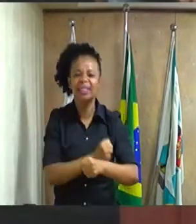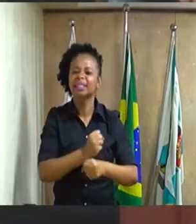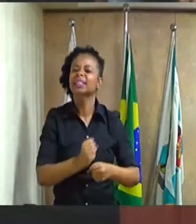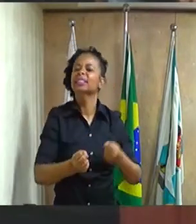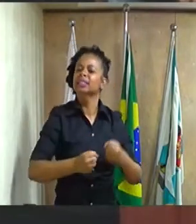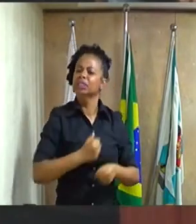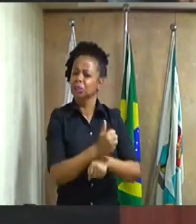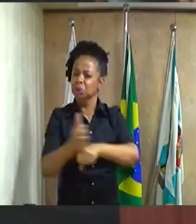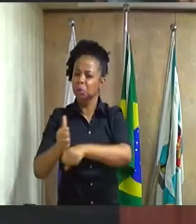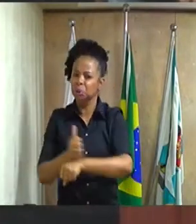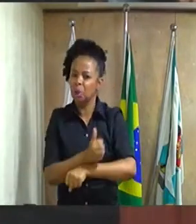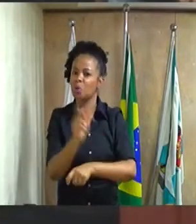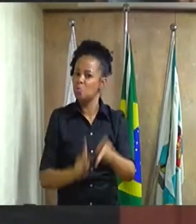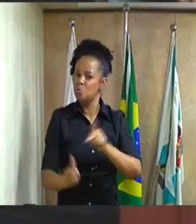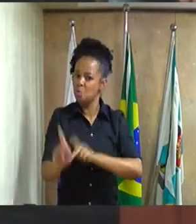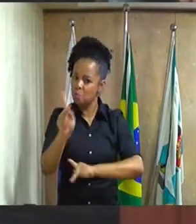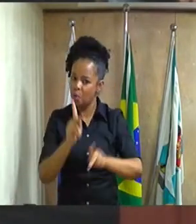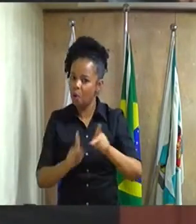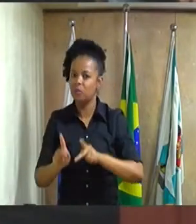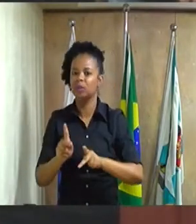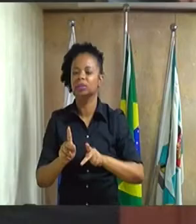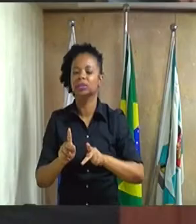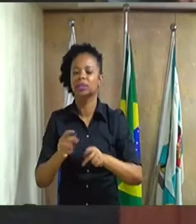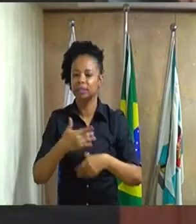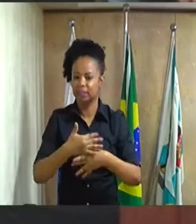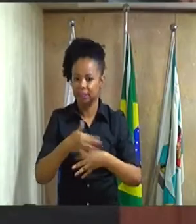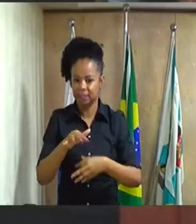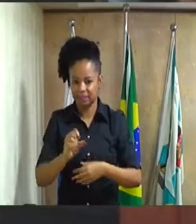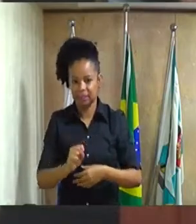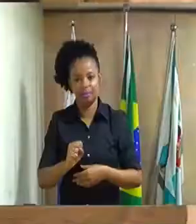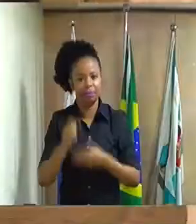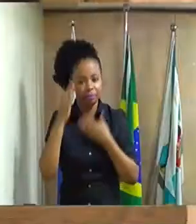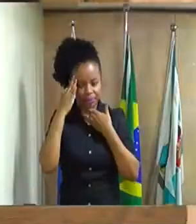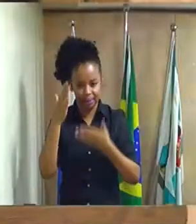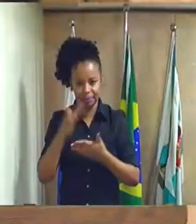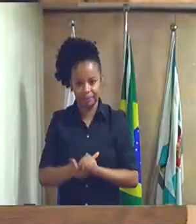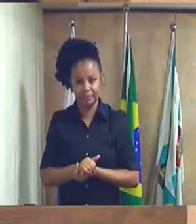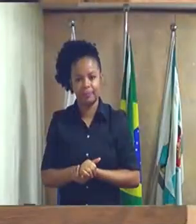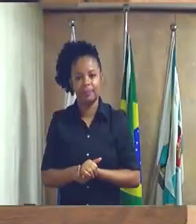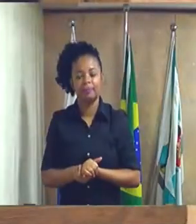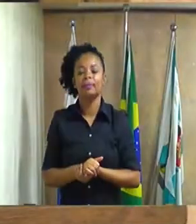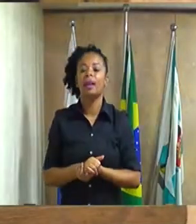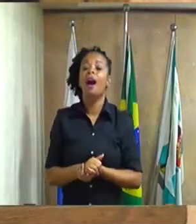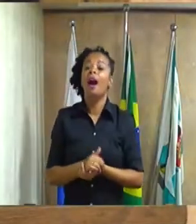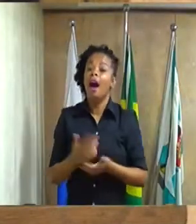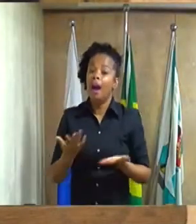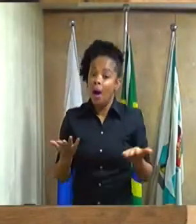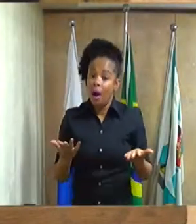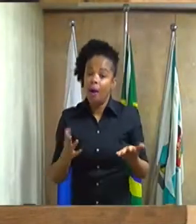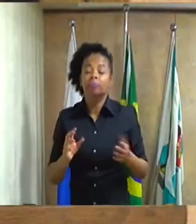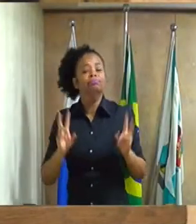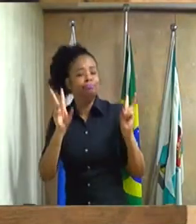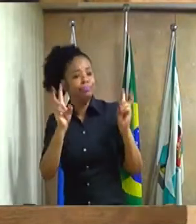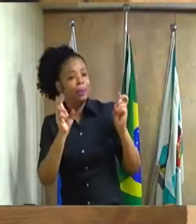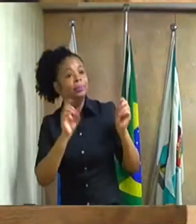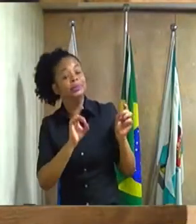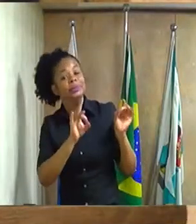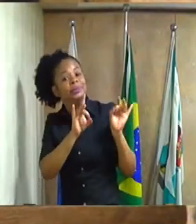dignidade do povo dessa cidade. Muito obrigado. Ou seja, um descaso e um